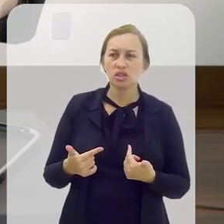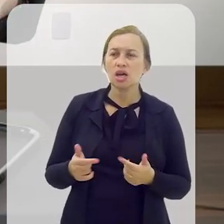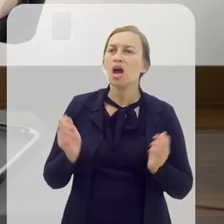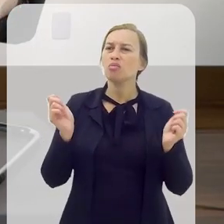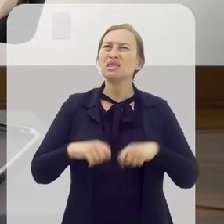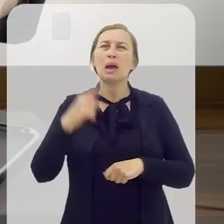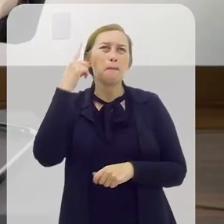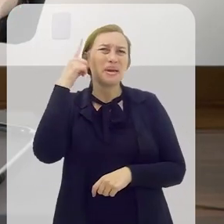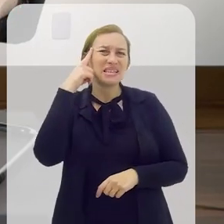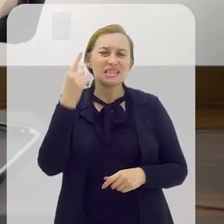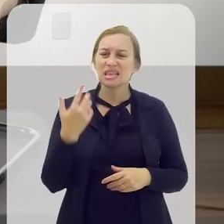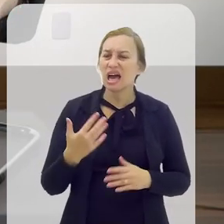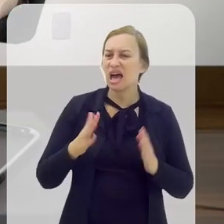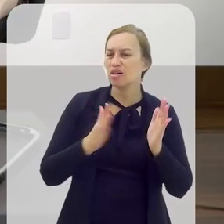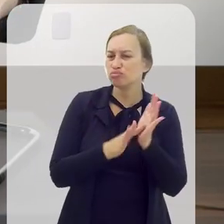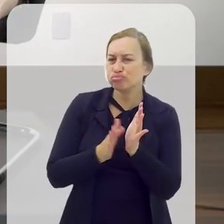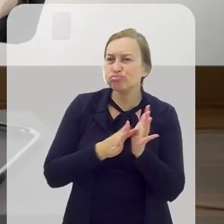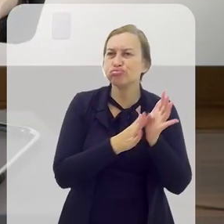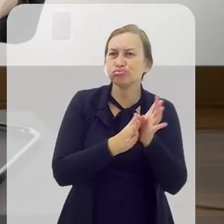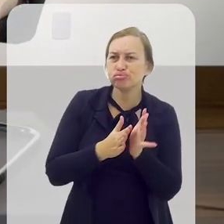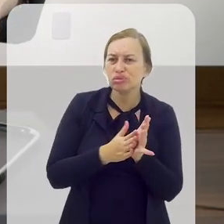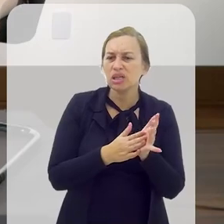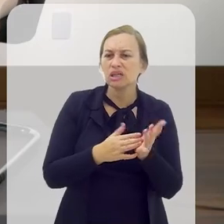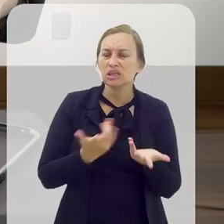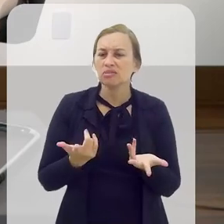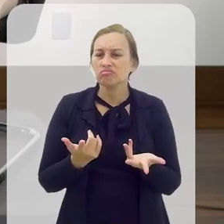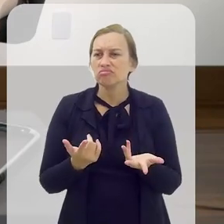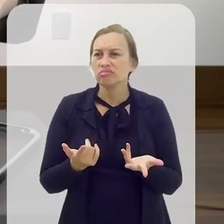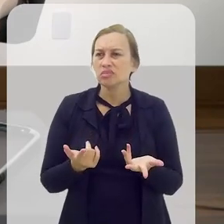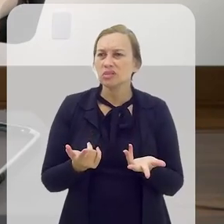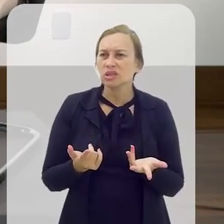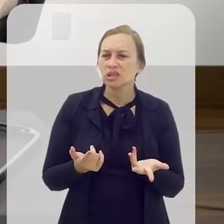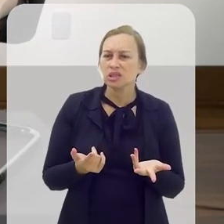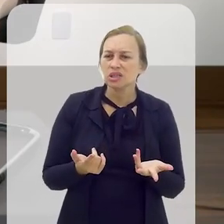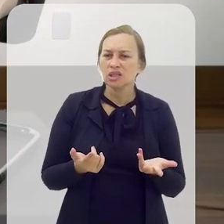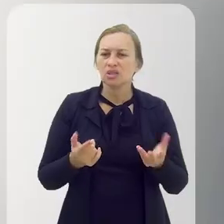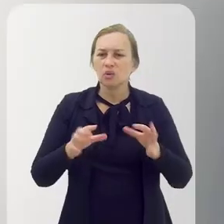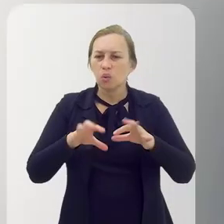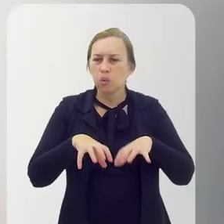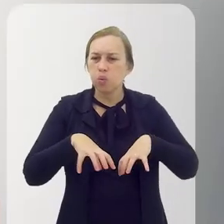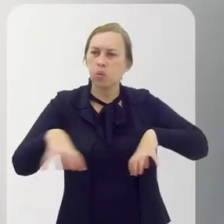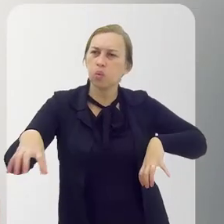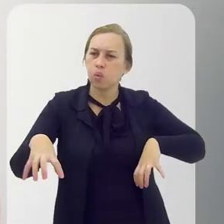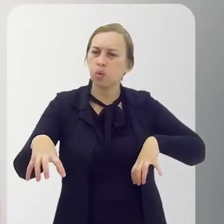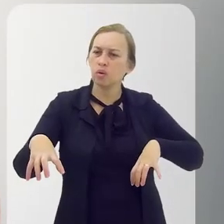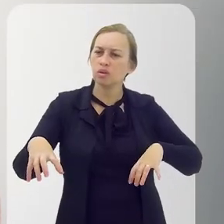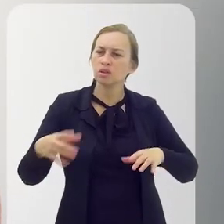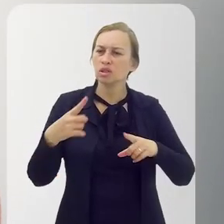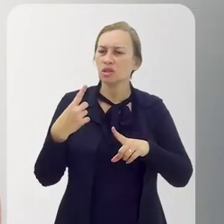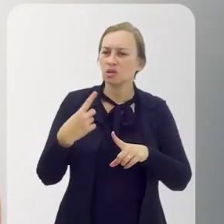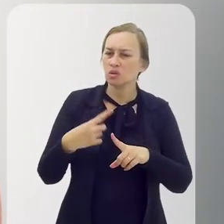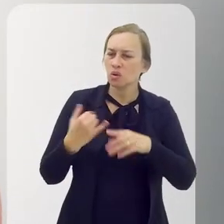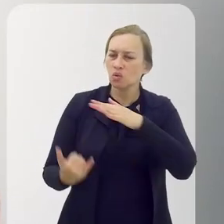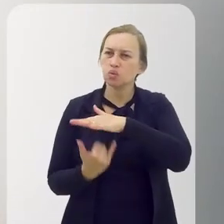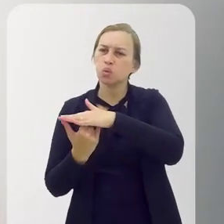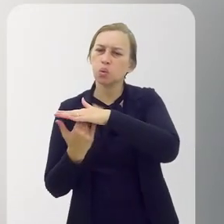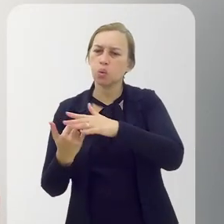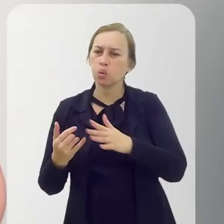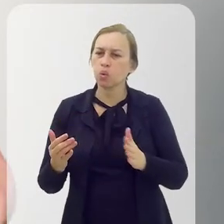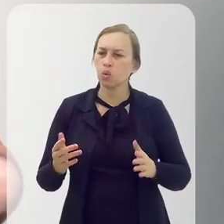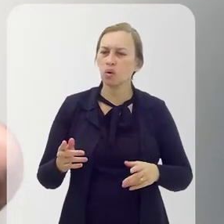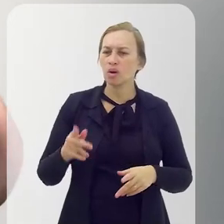É porque é impossível a gente pensar a escola de samba sem pensar nessas questões. As escolas de samba são instituições